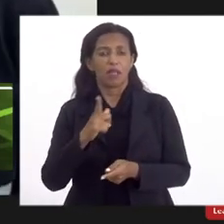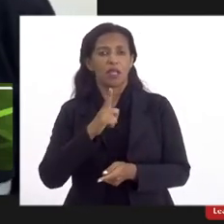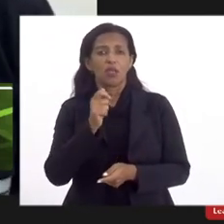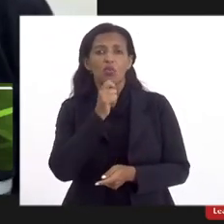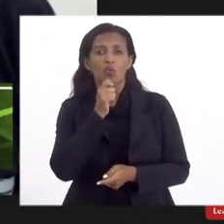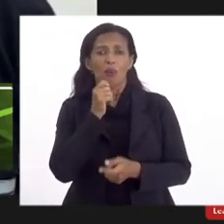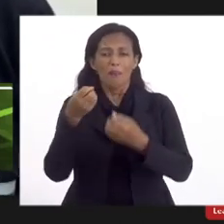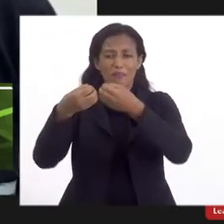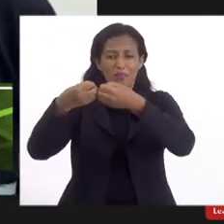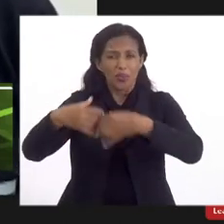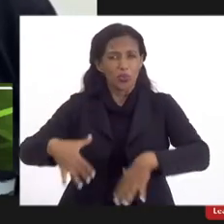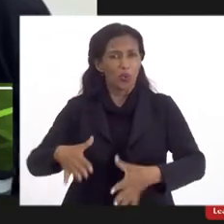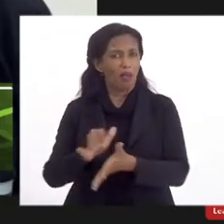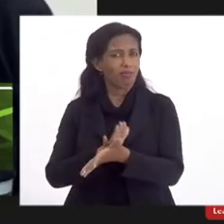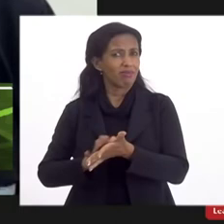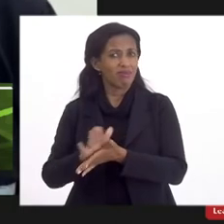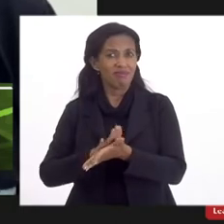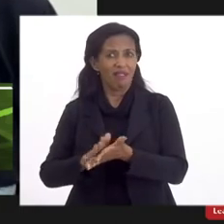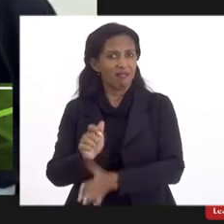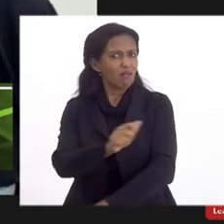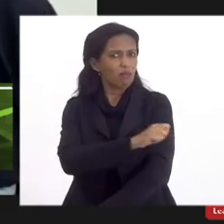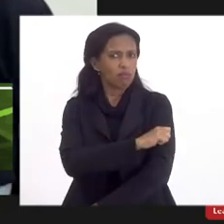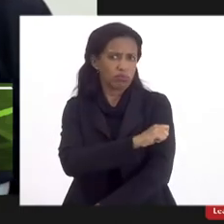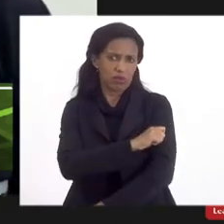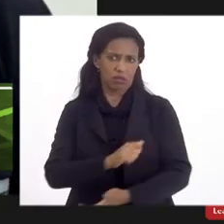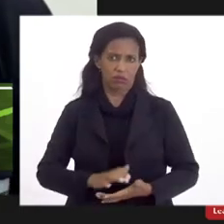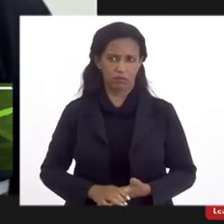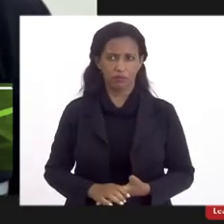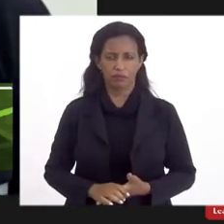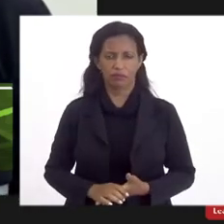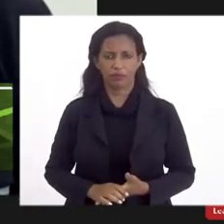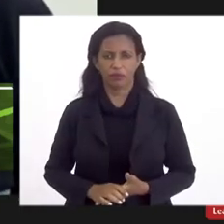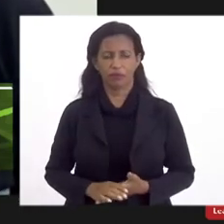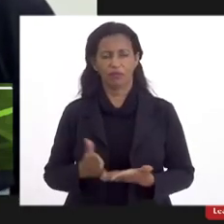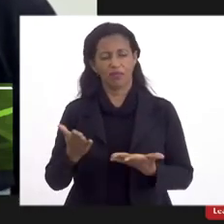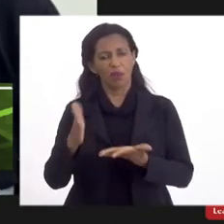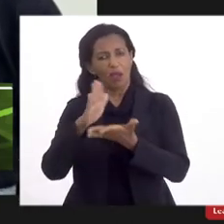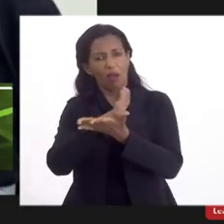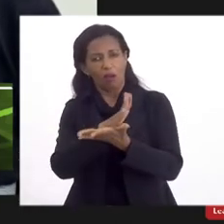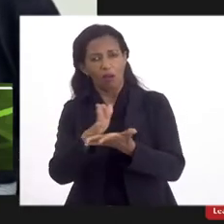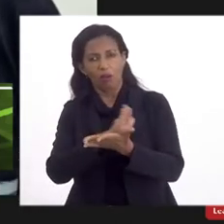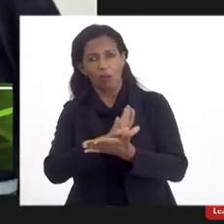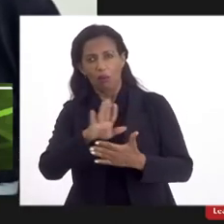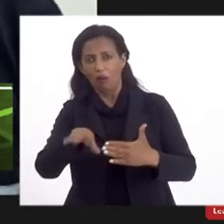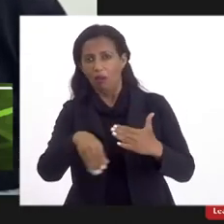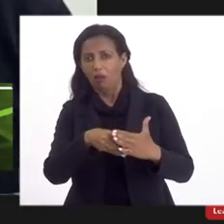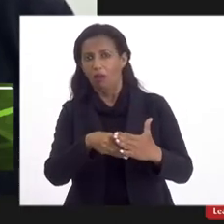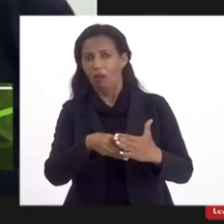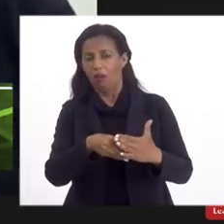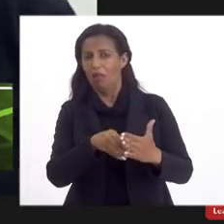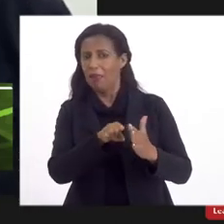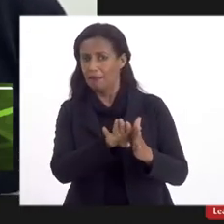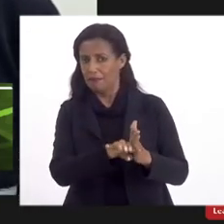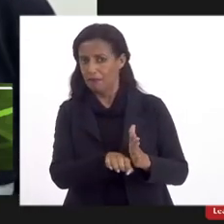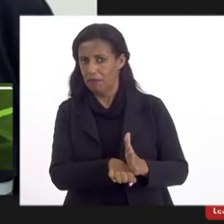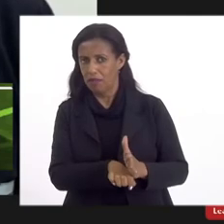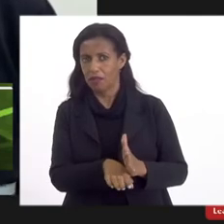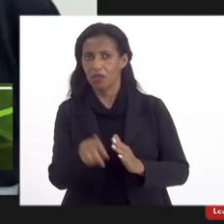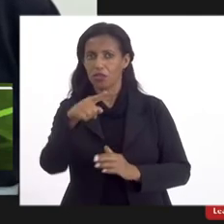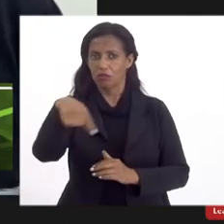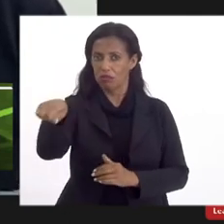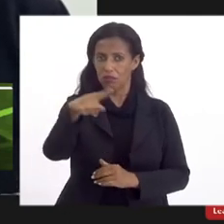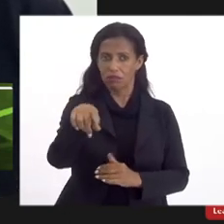prejuízo nenhum para os alunos para os docentes então tem algumas emendas que os senhores aí né